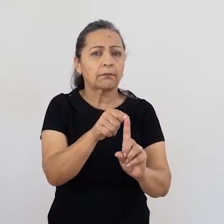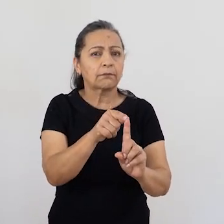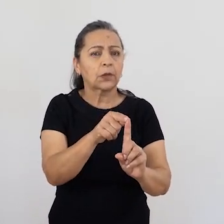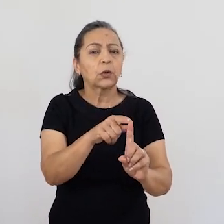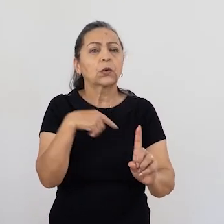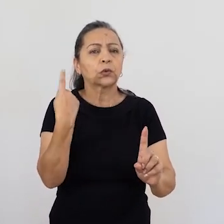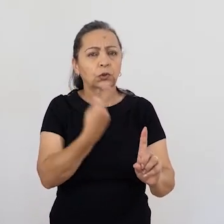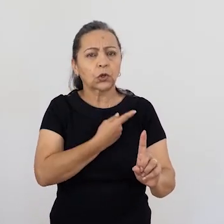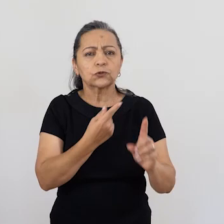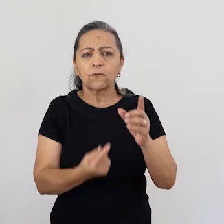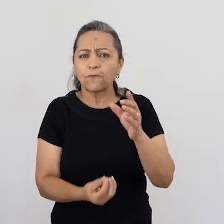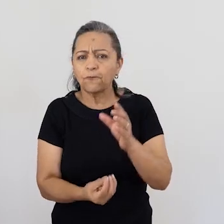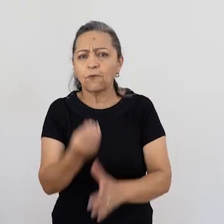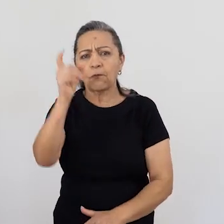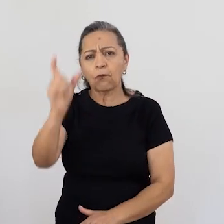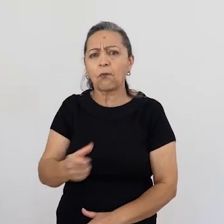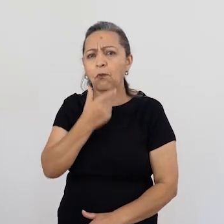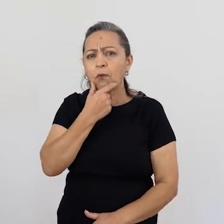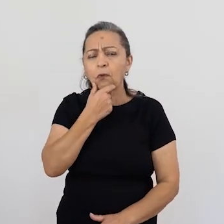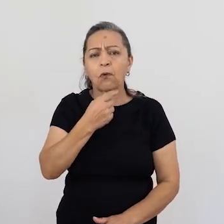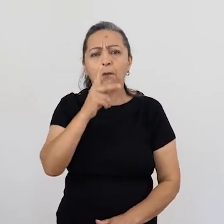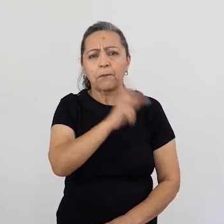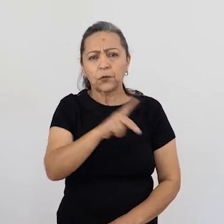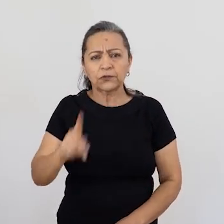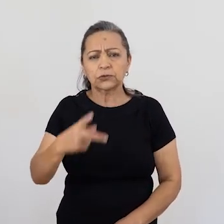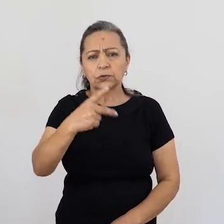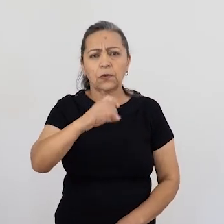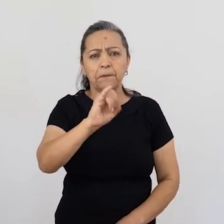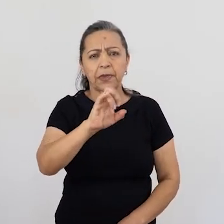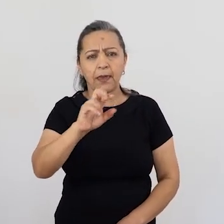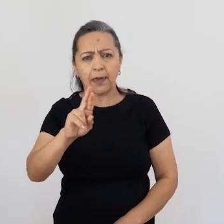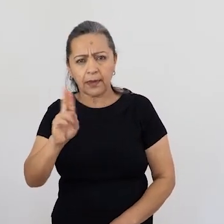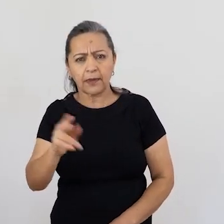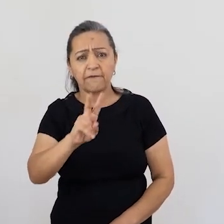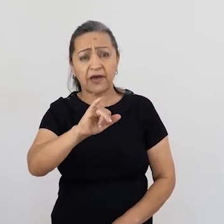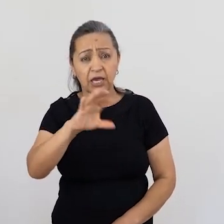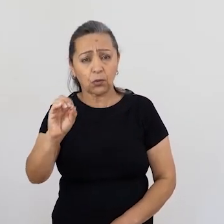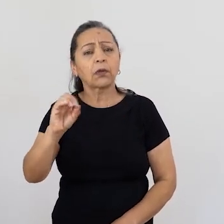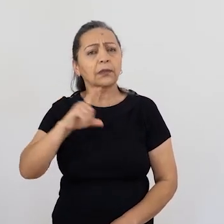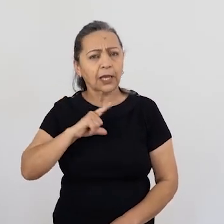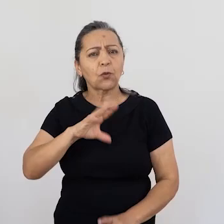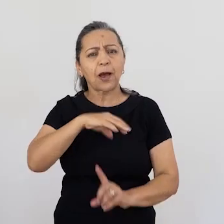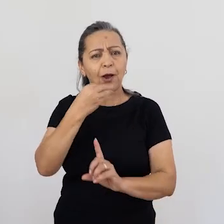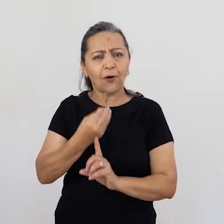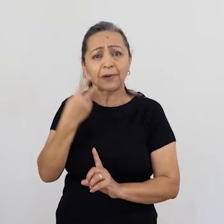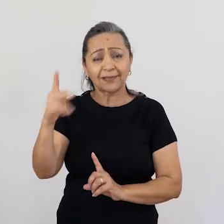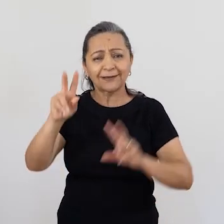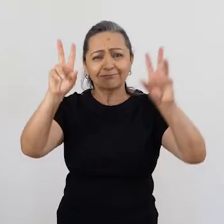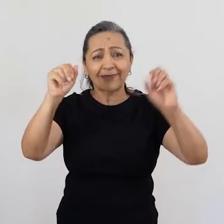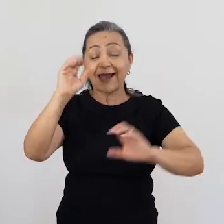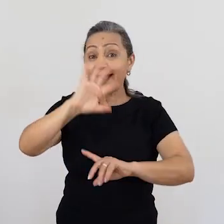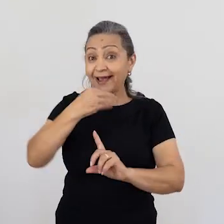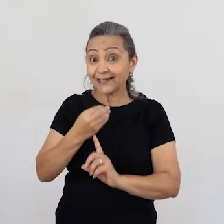fundador, que foi o professor Pierre Vail, que inclusive tem uma obra dele, A Arte de Viver em Paz, que foi premiada